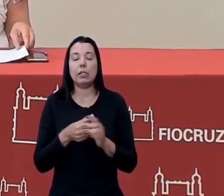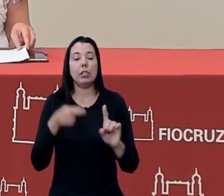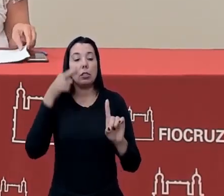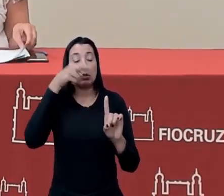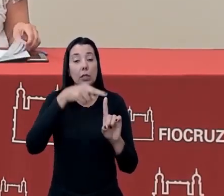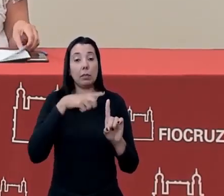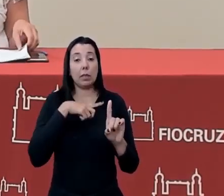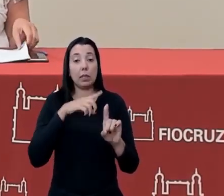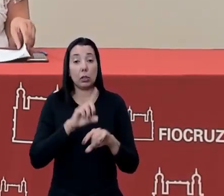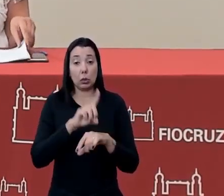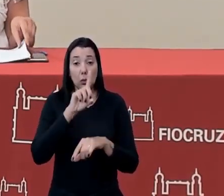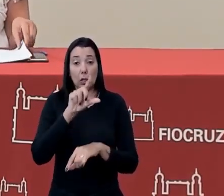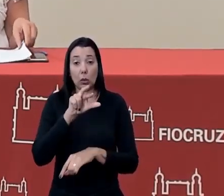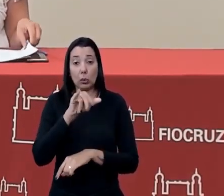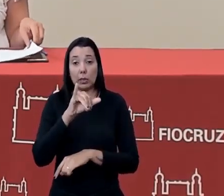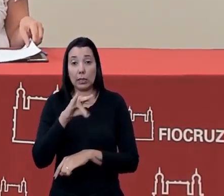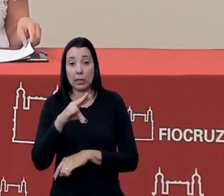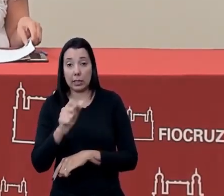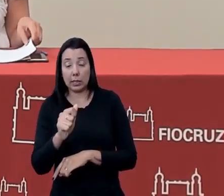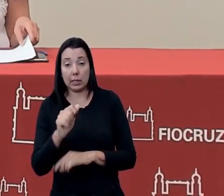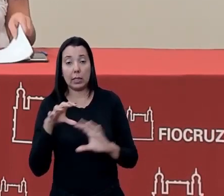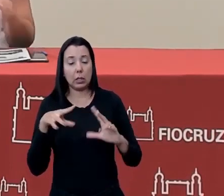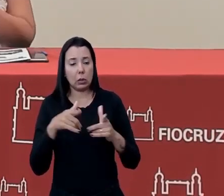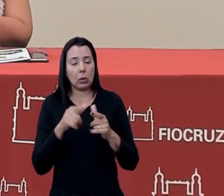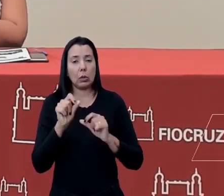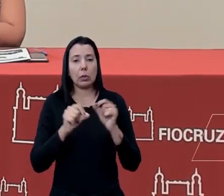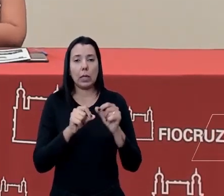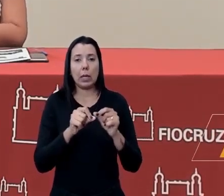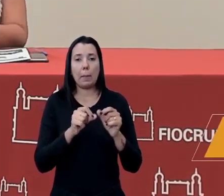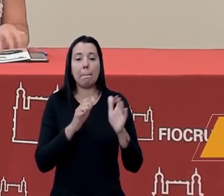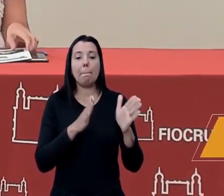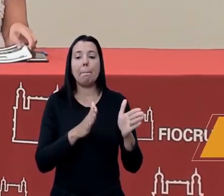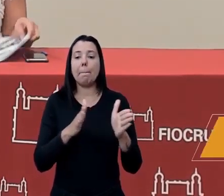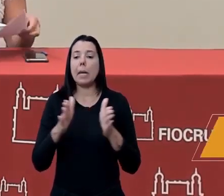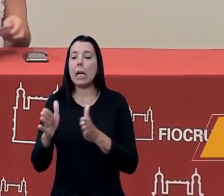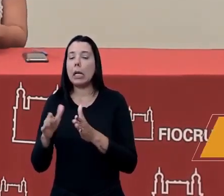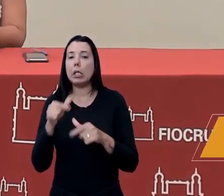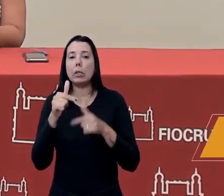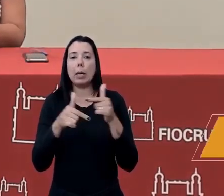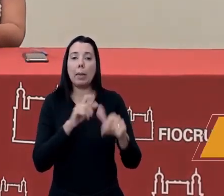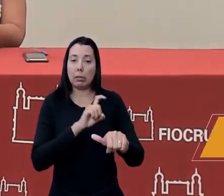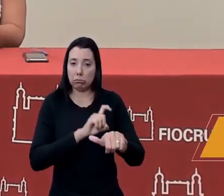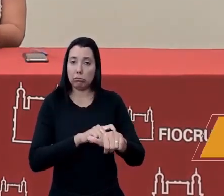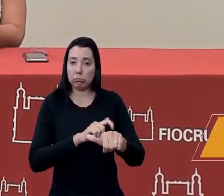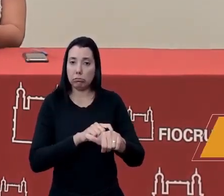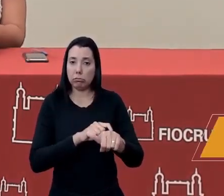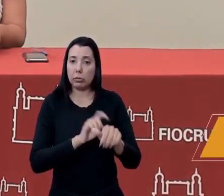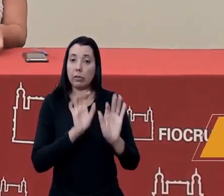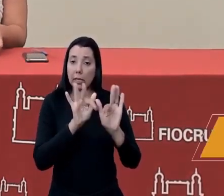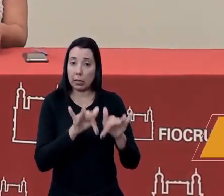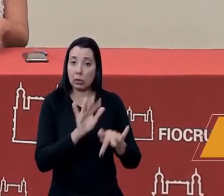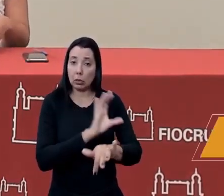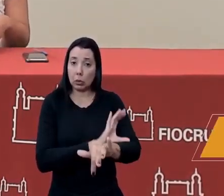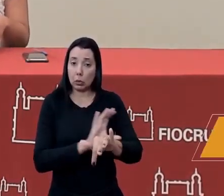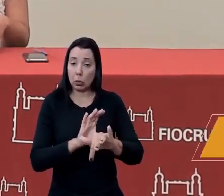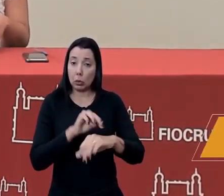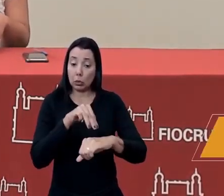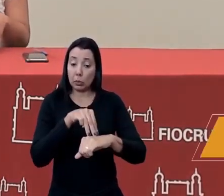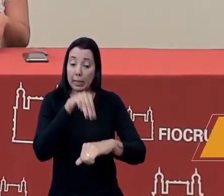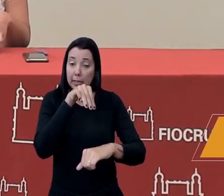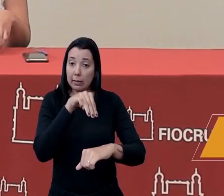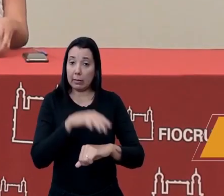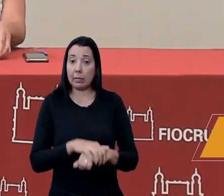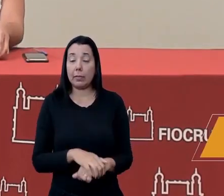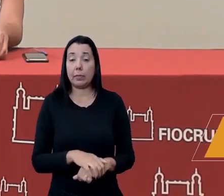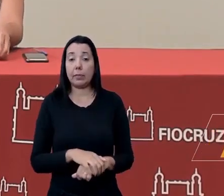para a doutora Luciana é que elas envolvem sobre os prazos dos trabalhos ou da finalização do curso do mestrado